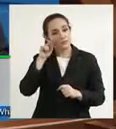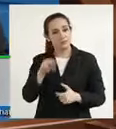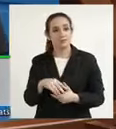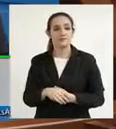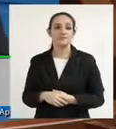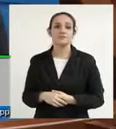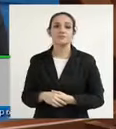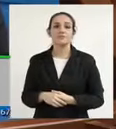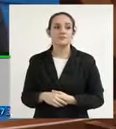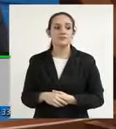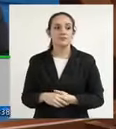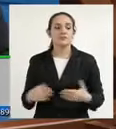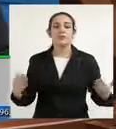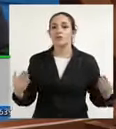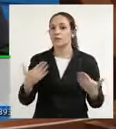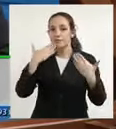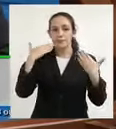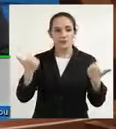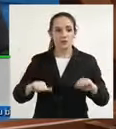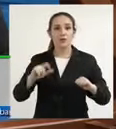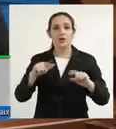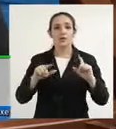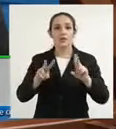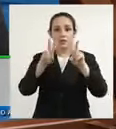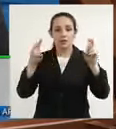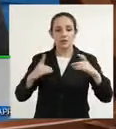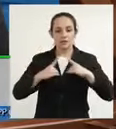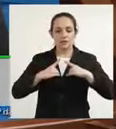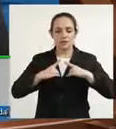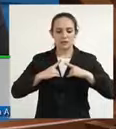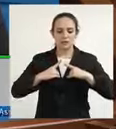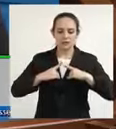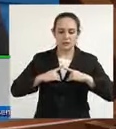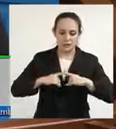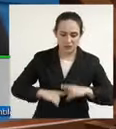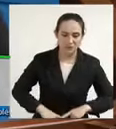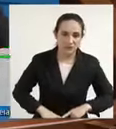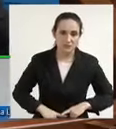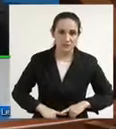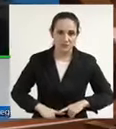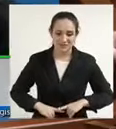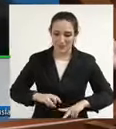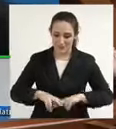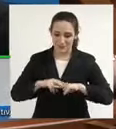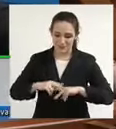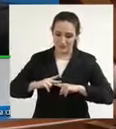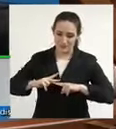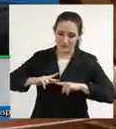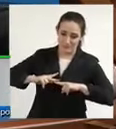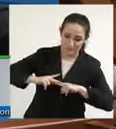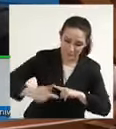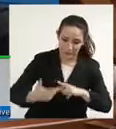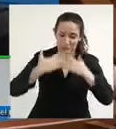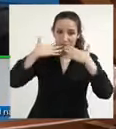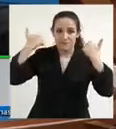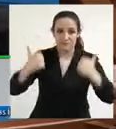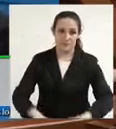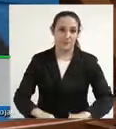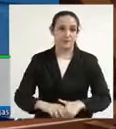uma questão de depressão. E essa depressão está levando às consequências dos problemas da saúde.